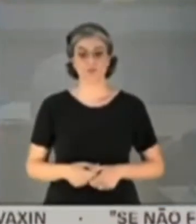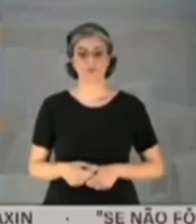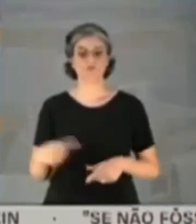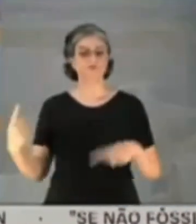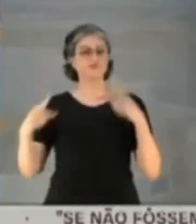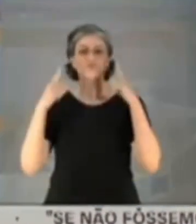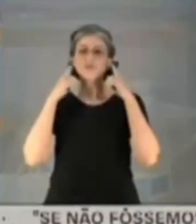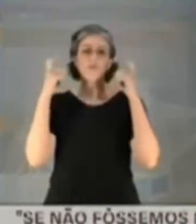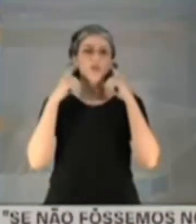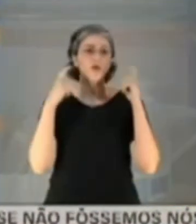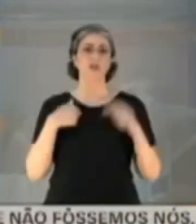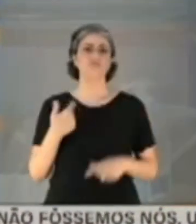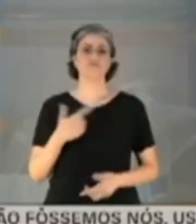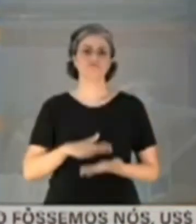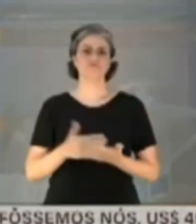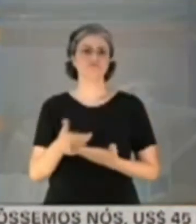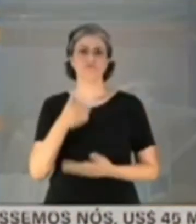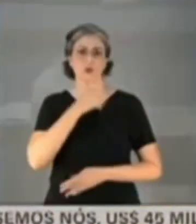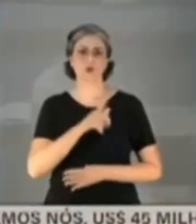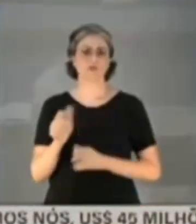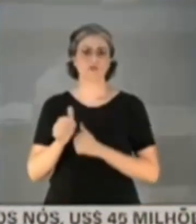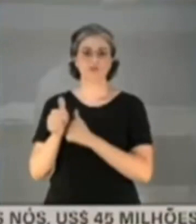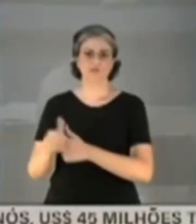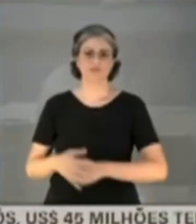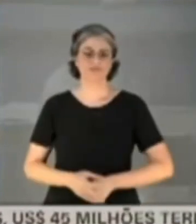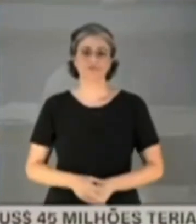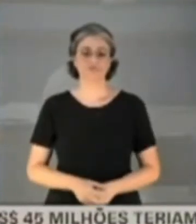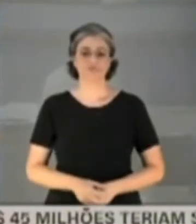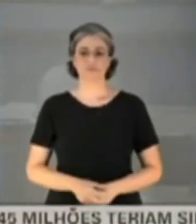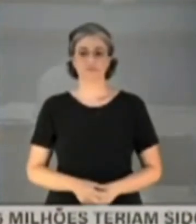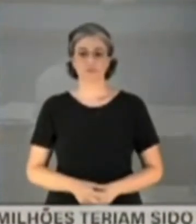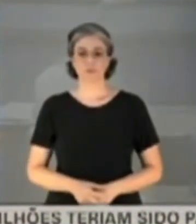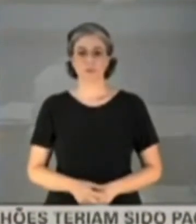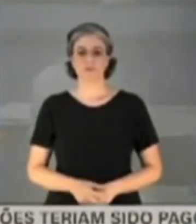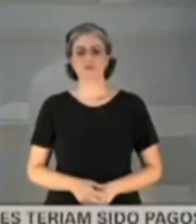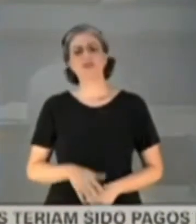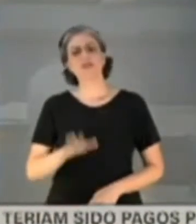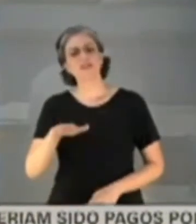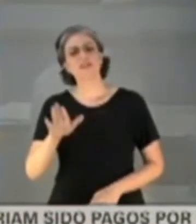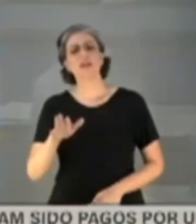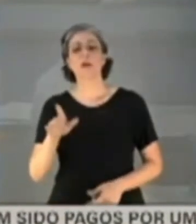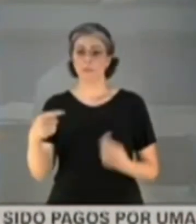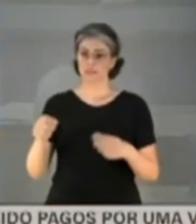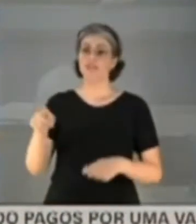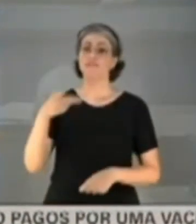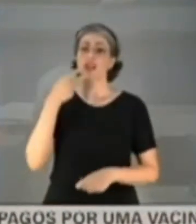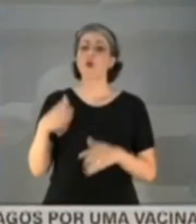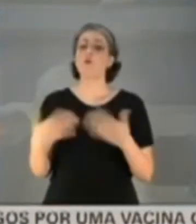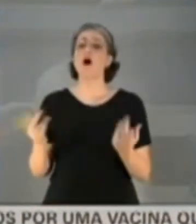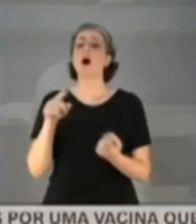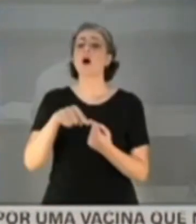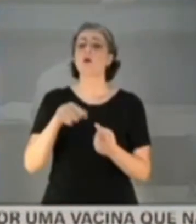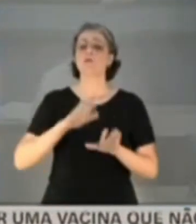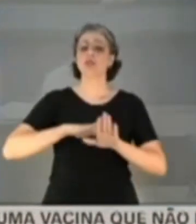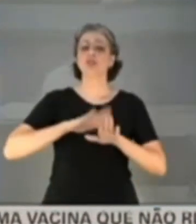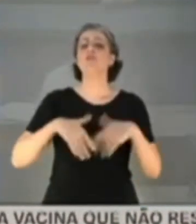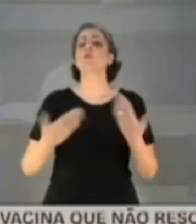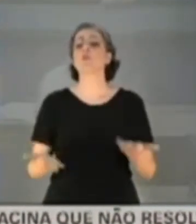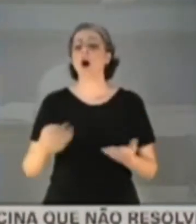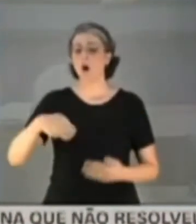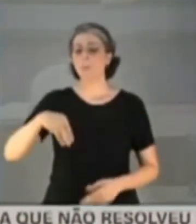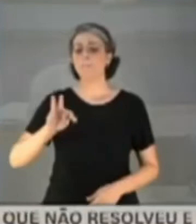Senador Marcos Rogério, tem que dizer. Aqui no estado de São Paulo. O senador Marcos Rogério, tem que dizer qual é a motivação. Presidente. A